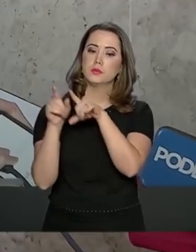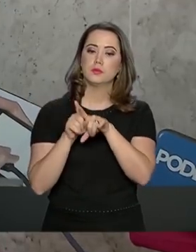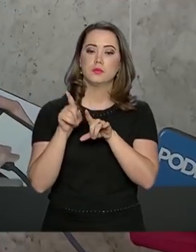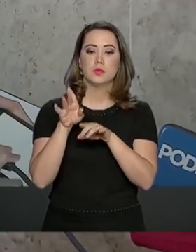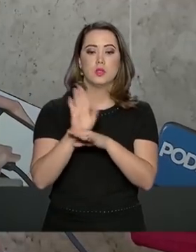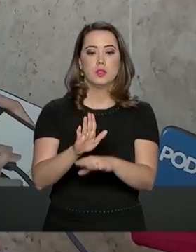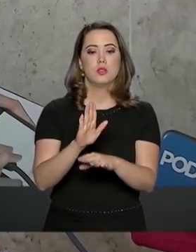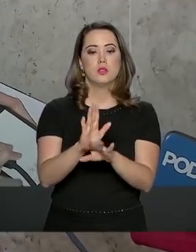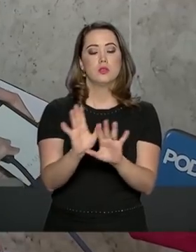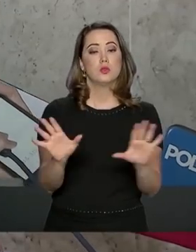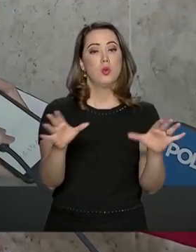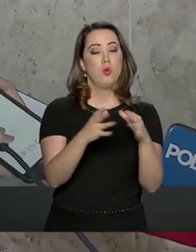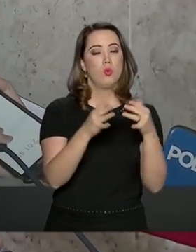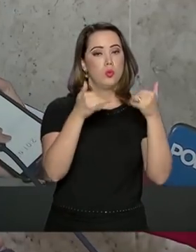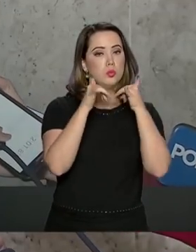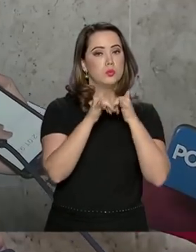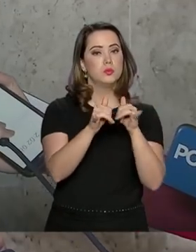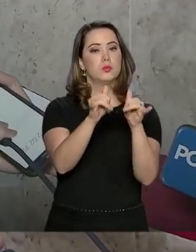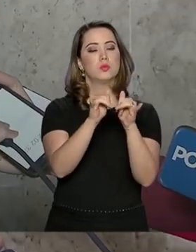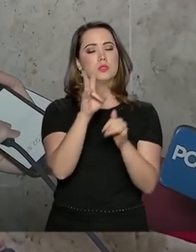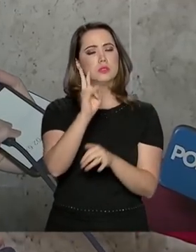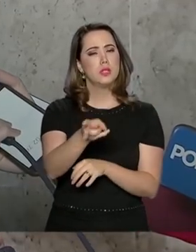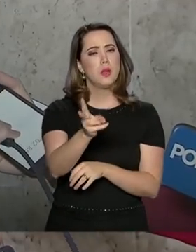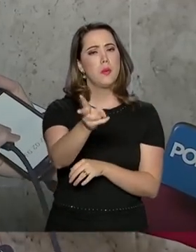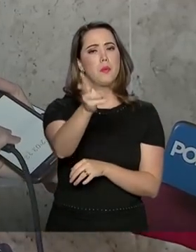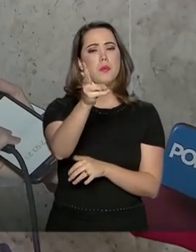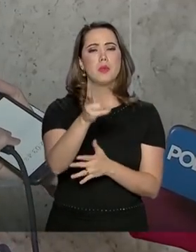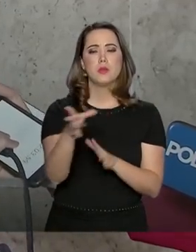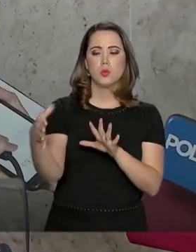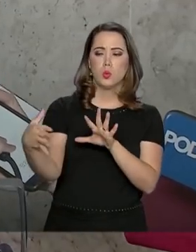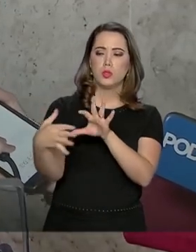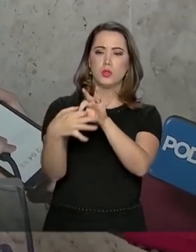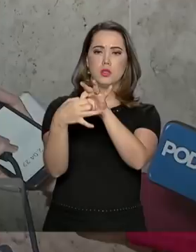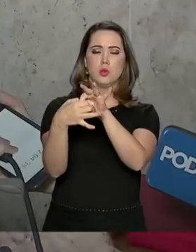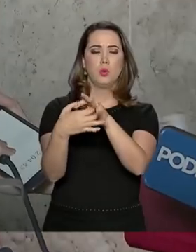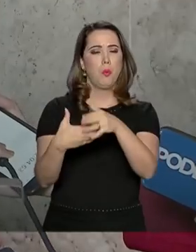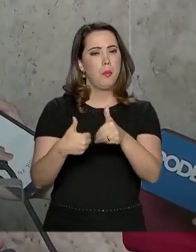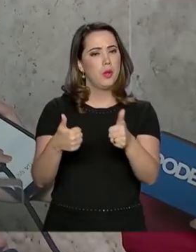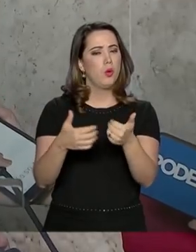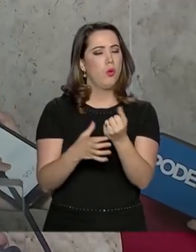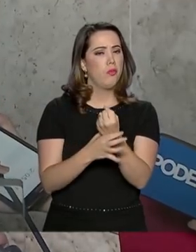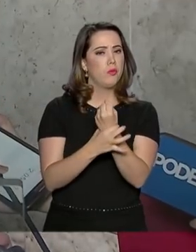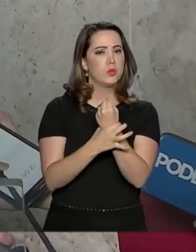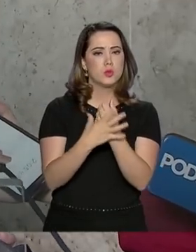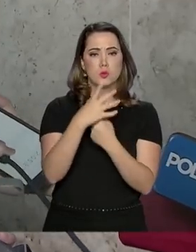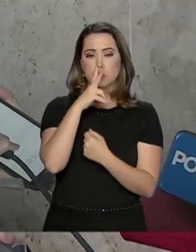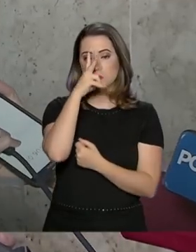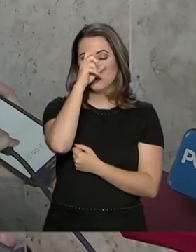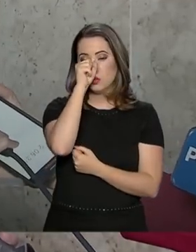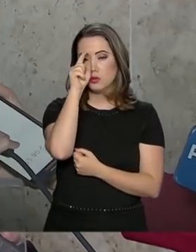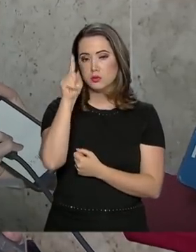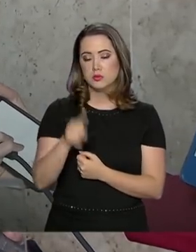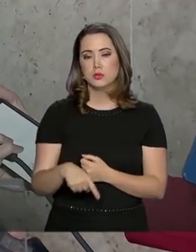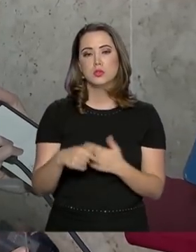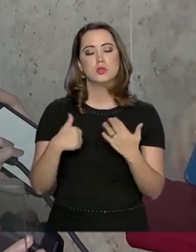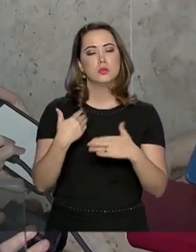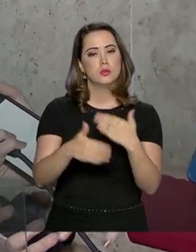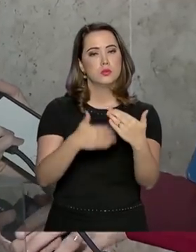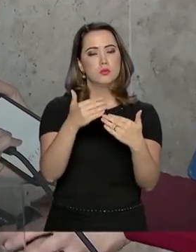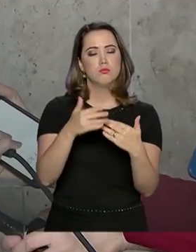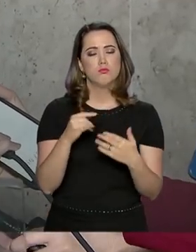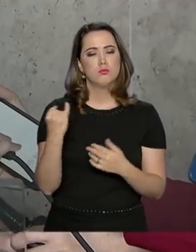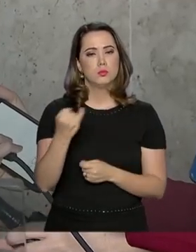ajudar o setor elétrico a ficar cada dia mais interconectado e termos uma rede cada vez mais